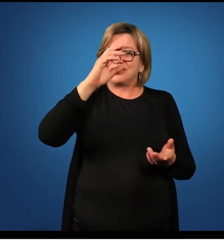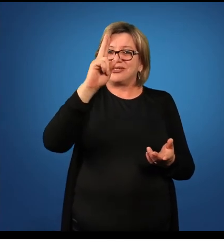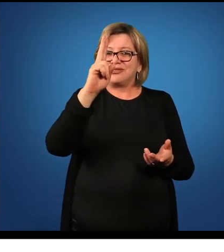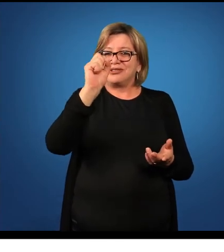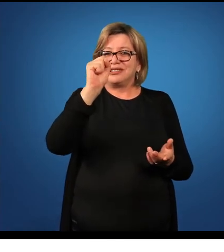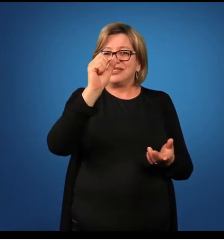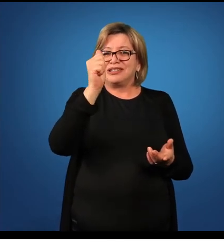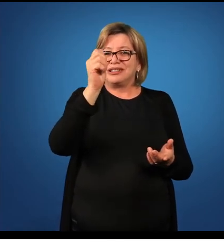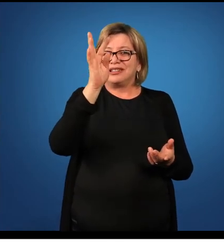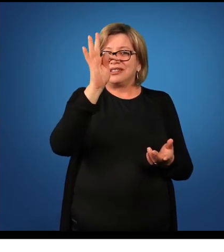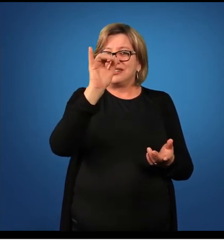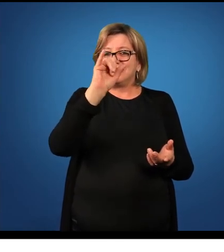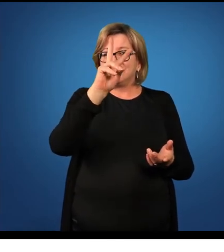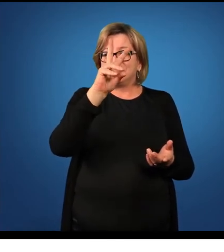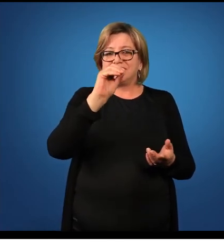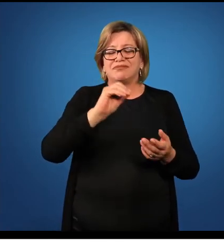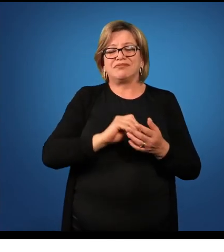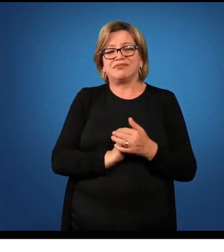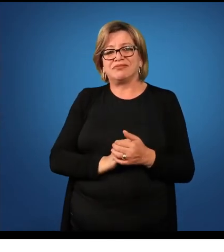perdoe aqui